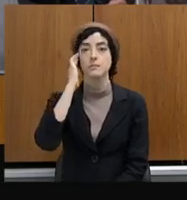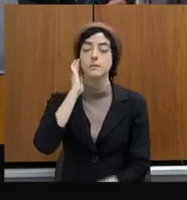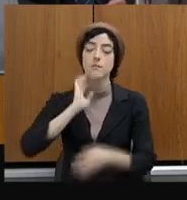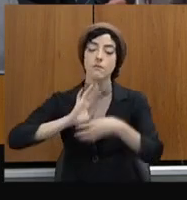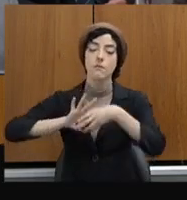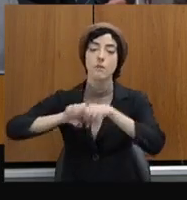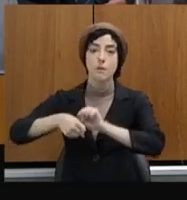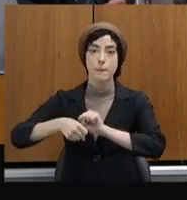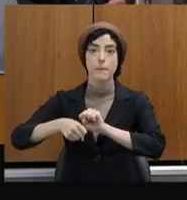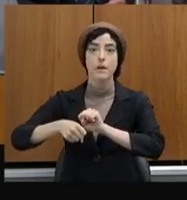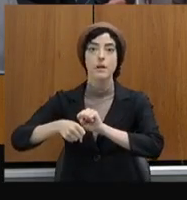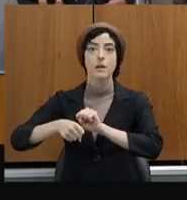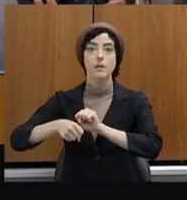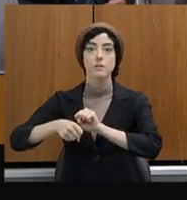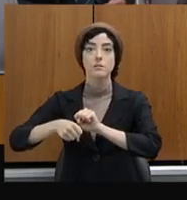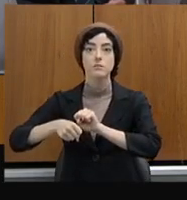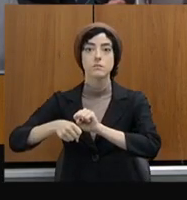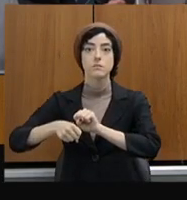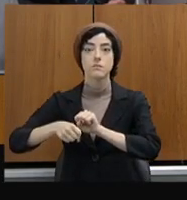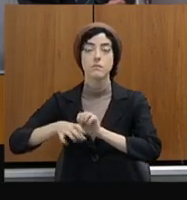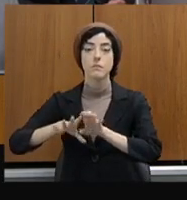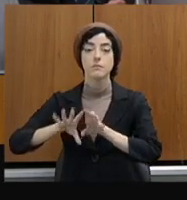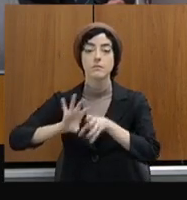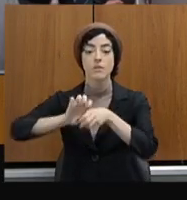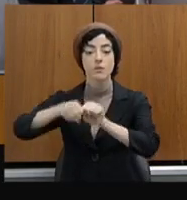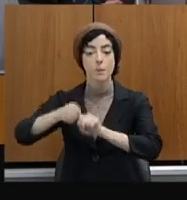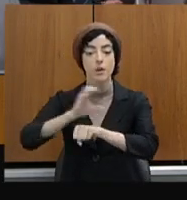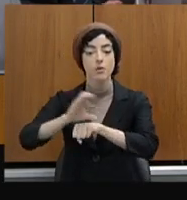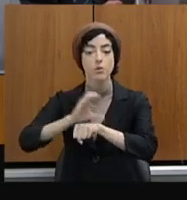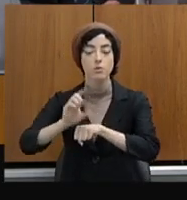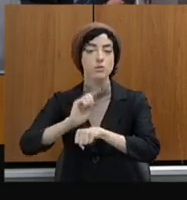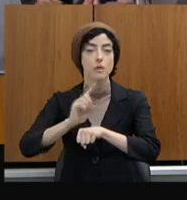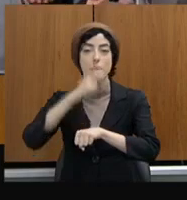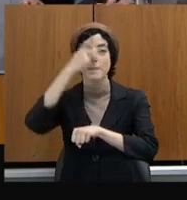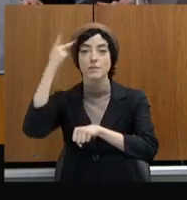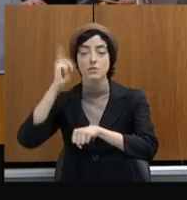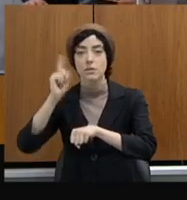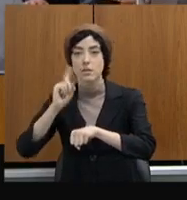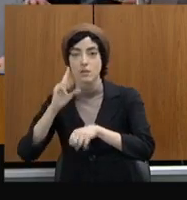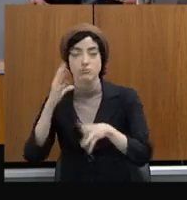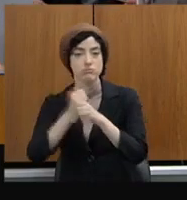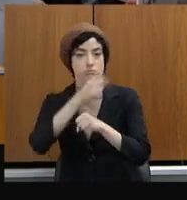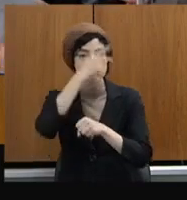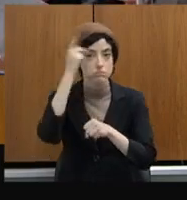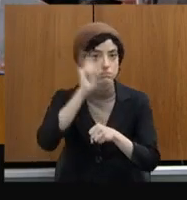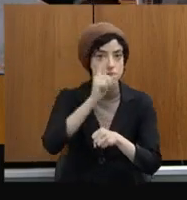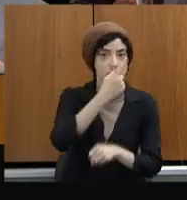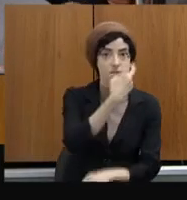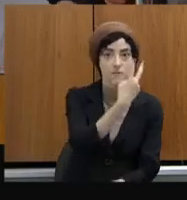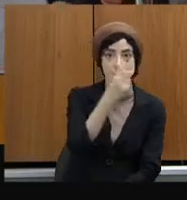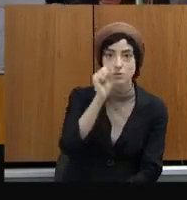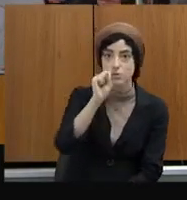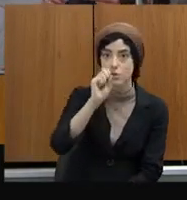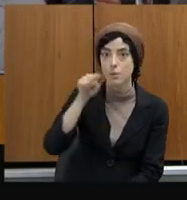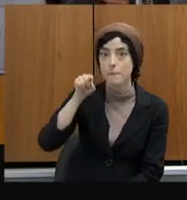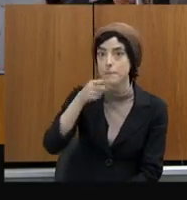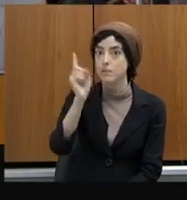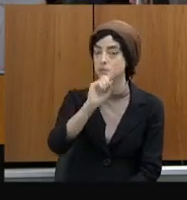28.426 pessoas. Tem pessoa que faz dois, três, quatro, cinco capacitações no ano.